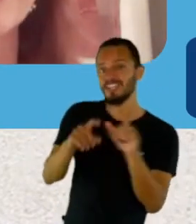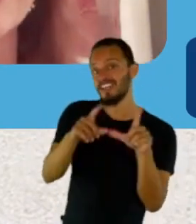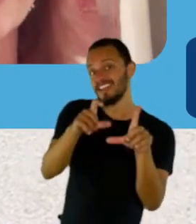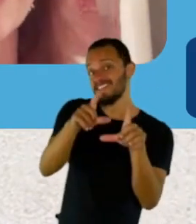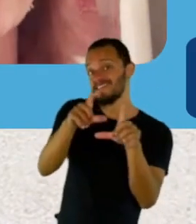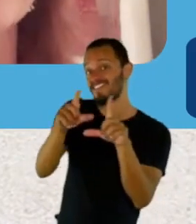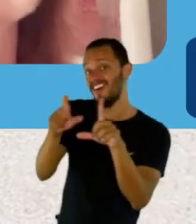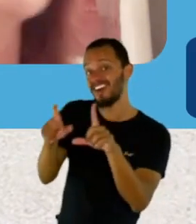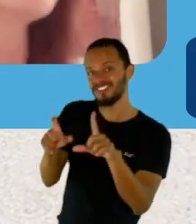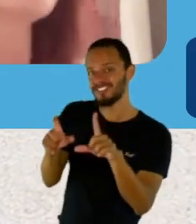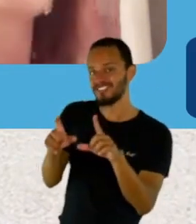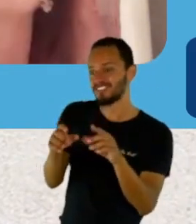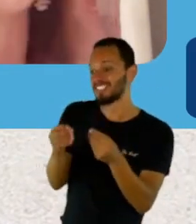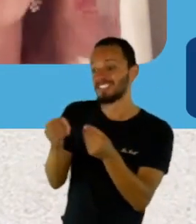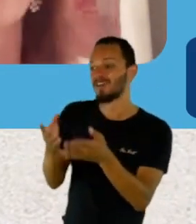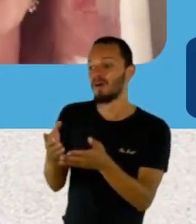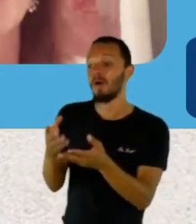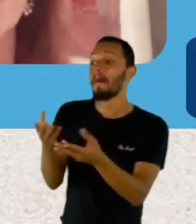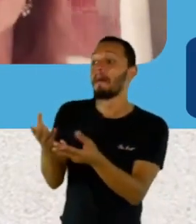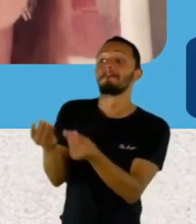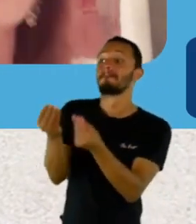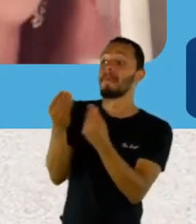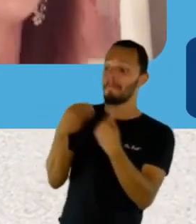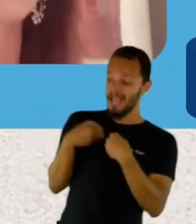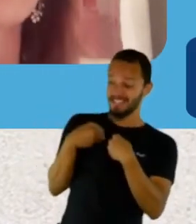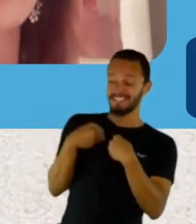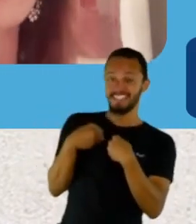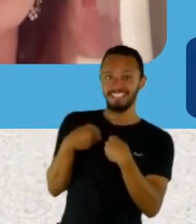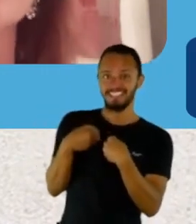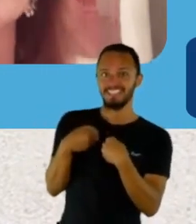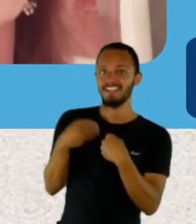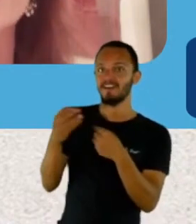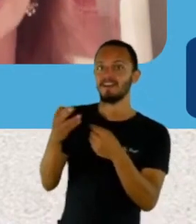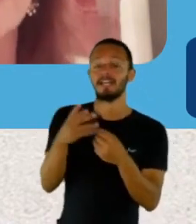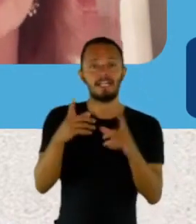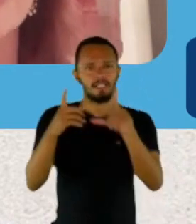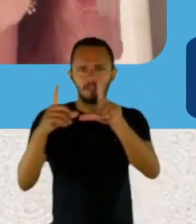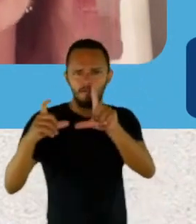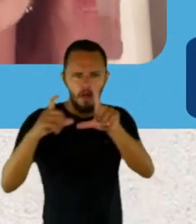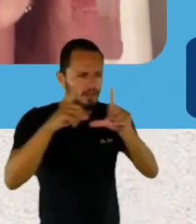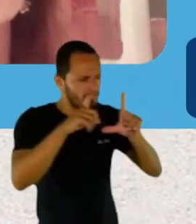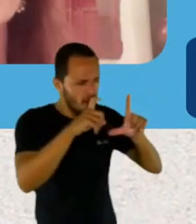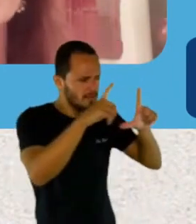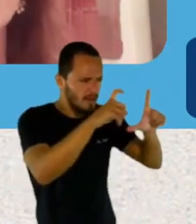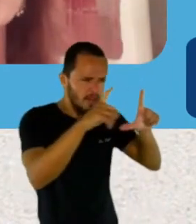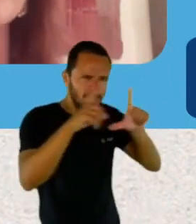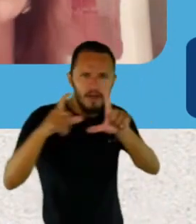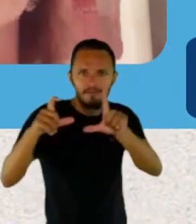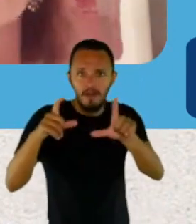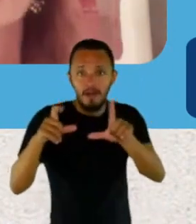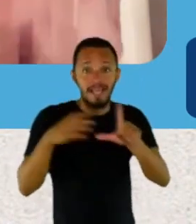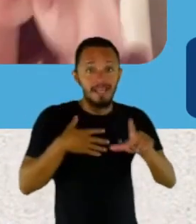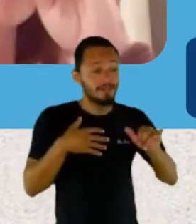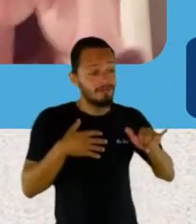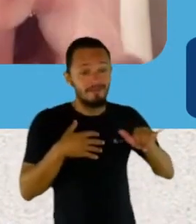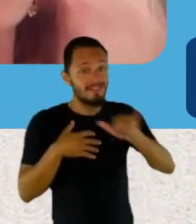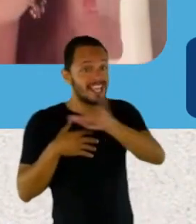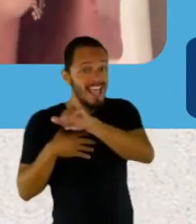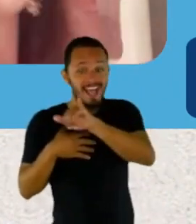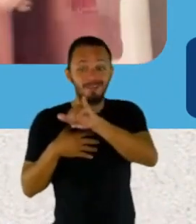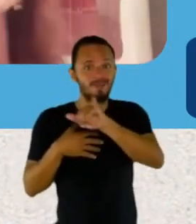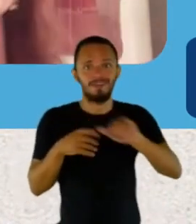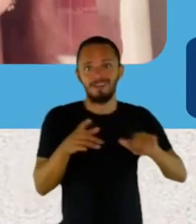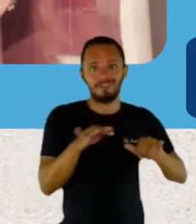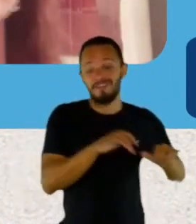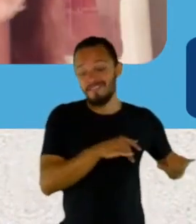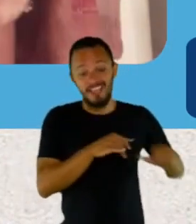Faz o que você quiser. Menina, foi muito louco, porque ele começou a tirar as fotos e me mandava. Eu tava entrando no aeroporto, eu falei assim, entrando no avião.